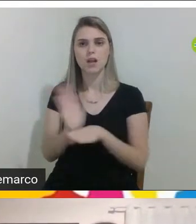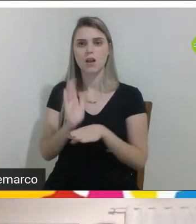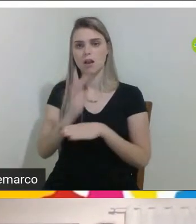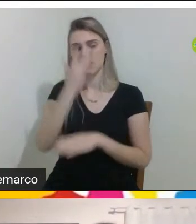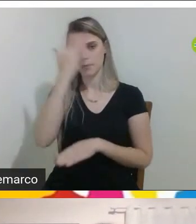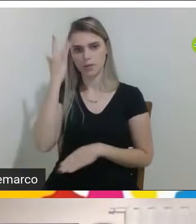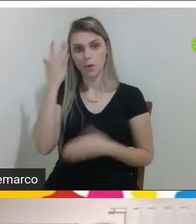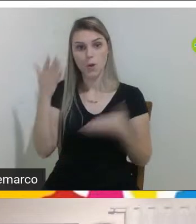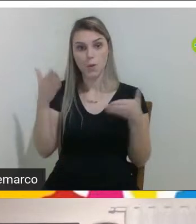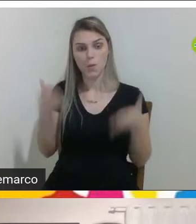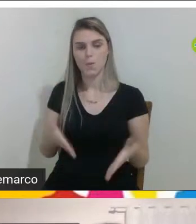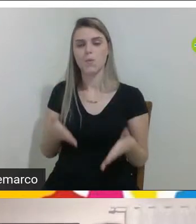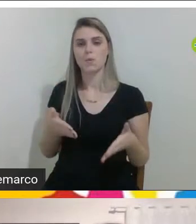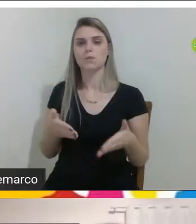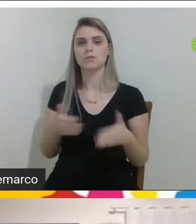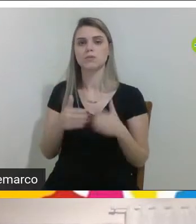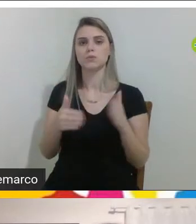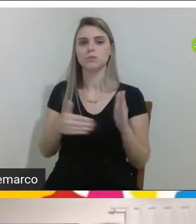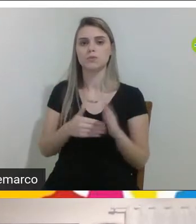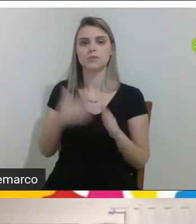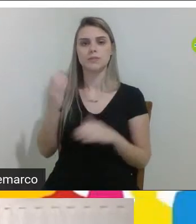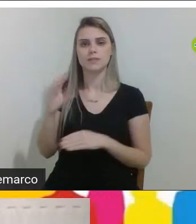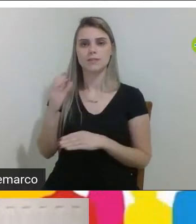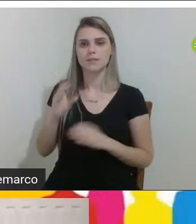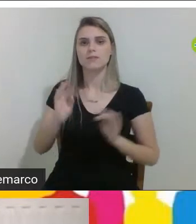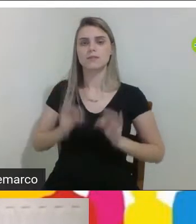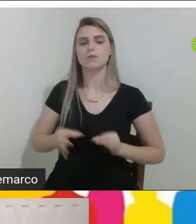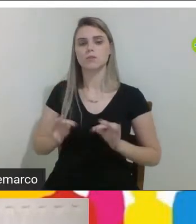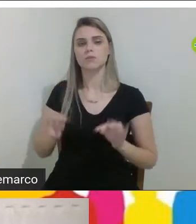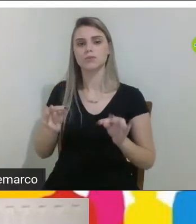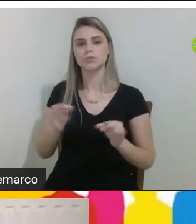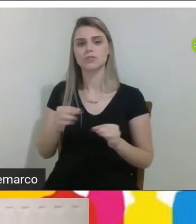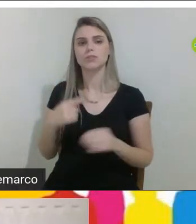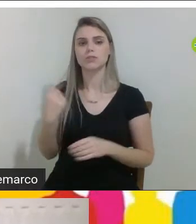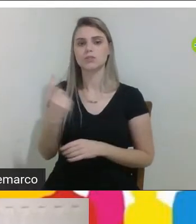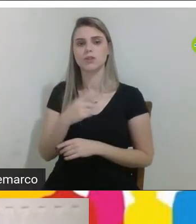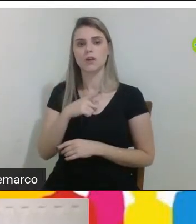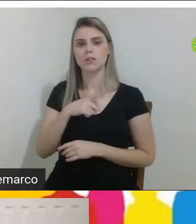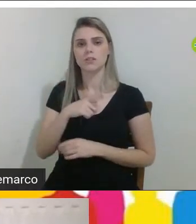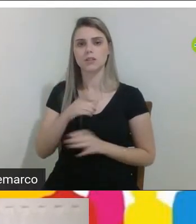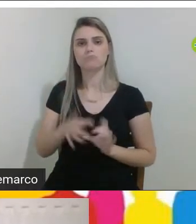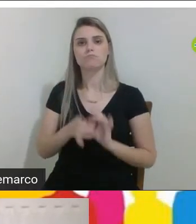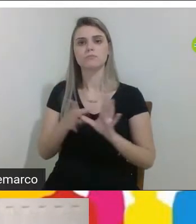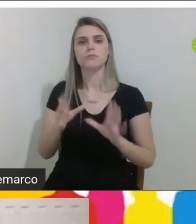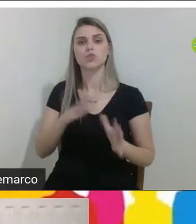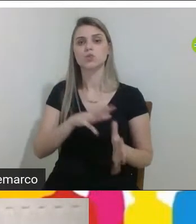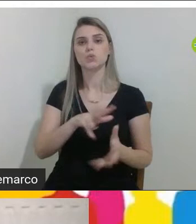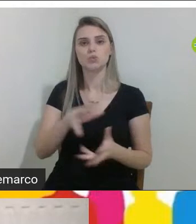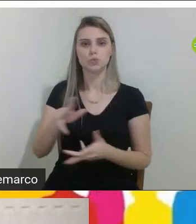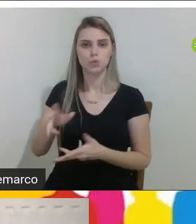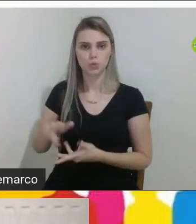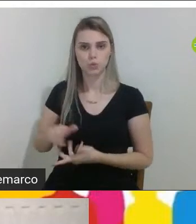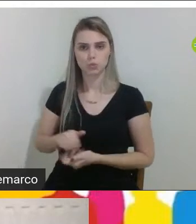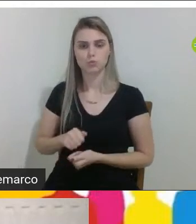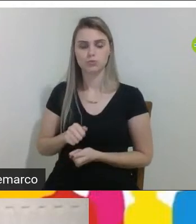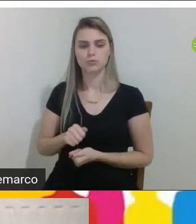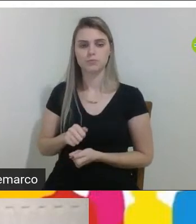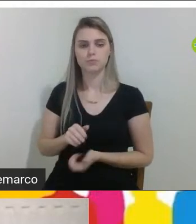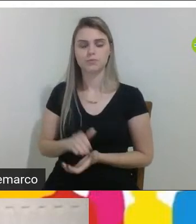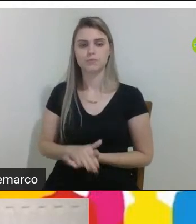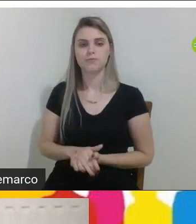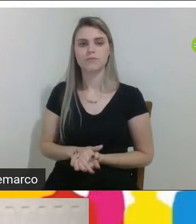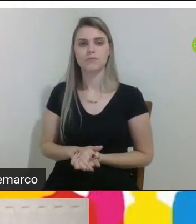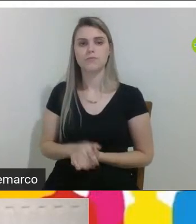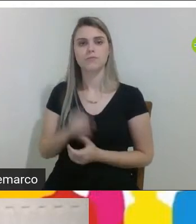hoje com toda a ciência toda a tecnologia que nós temos disponível no mundo essa